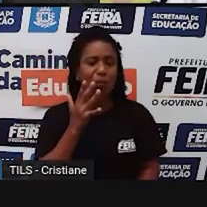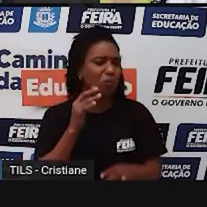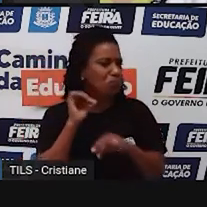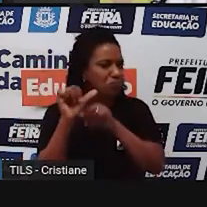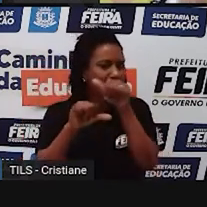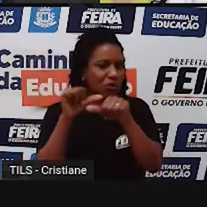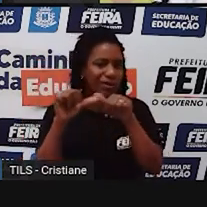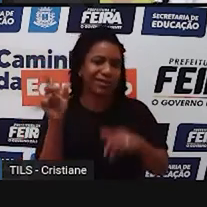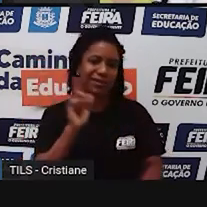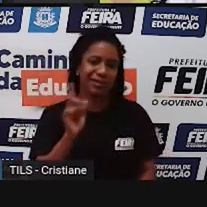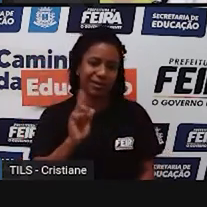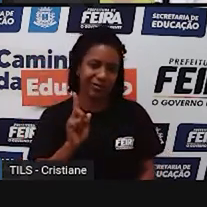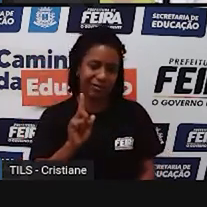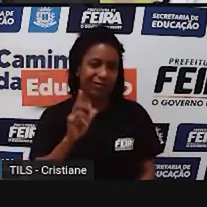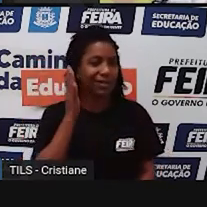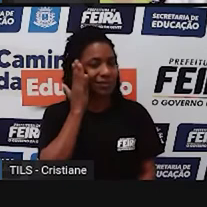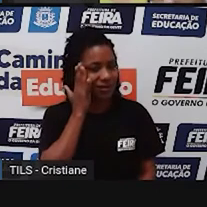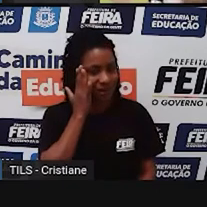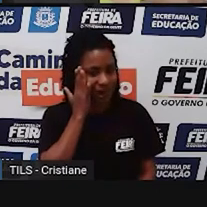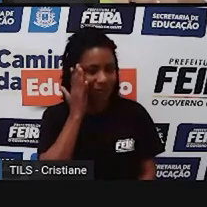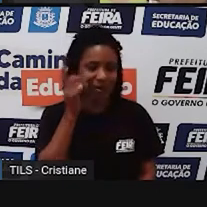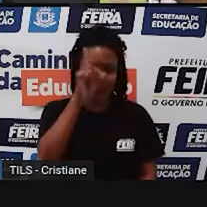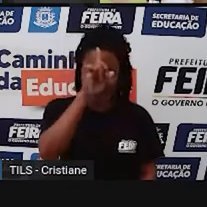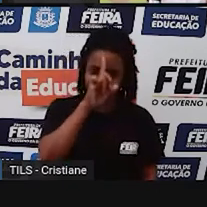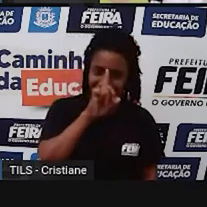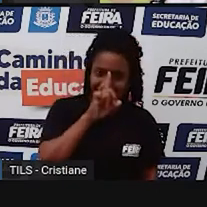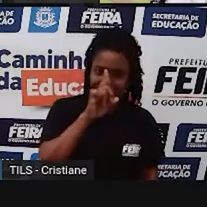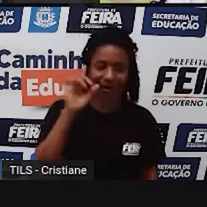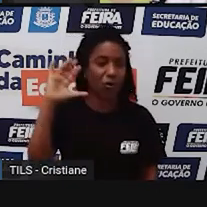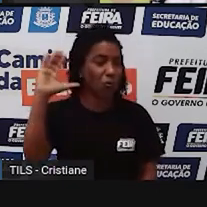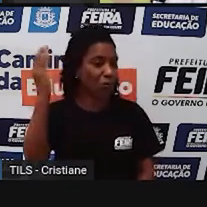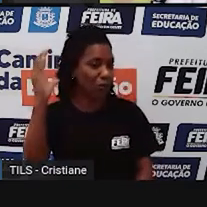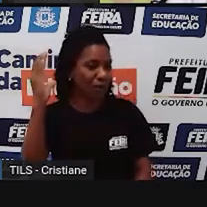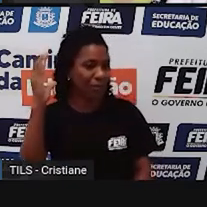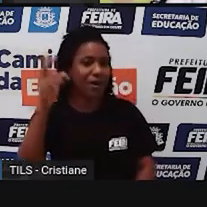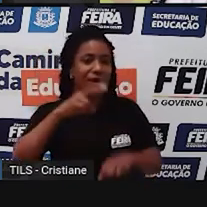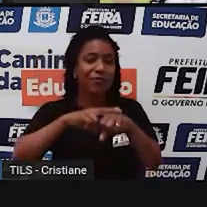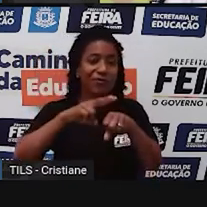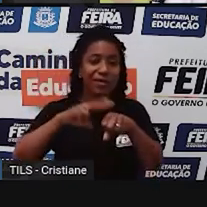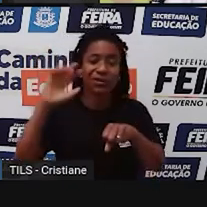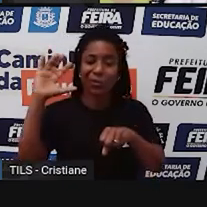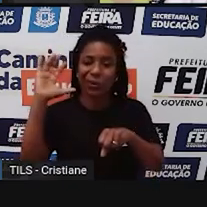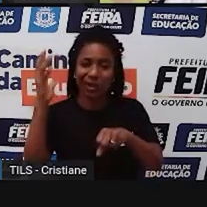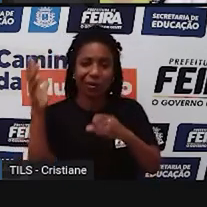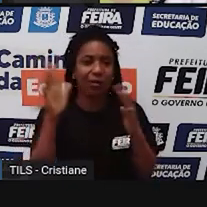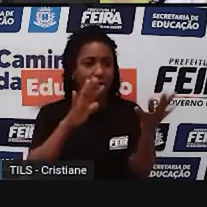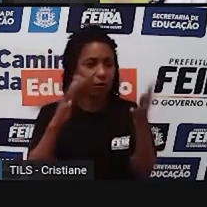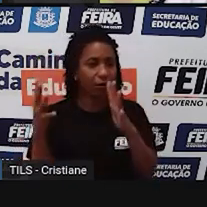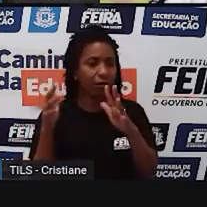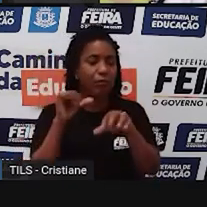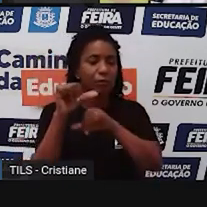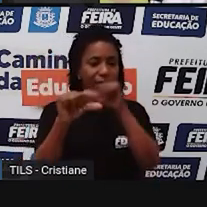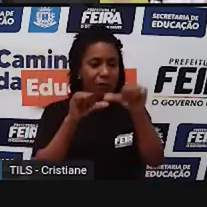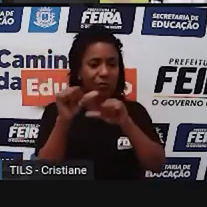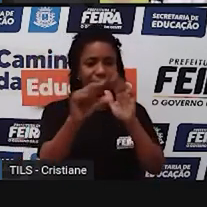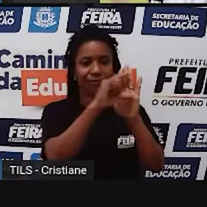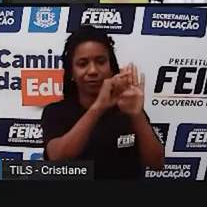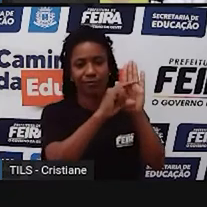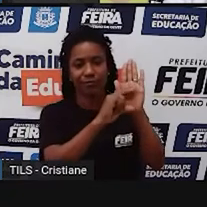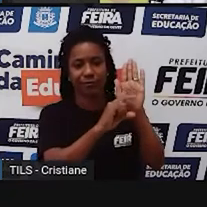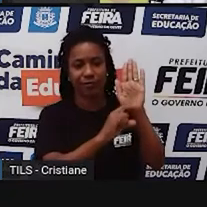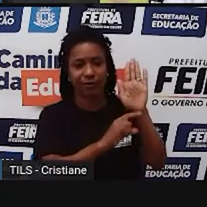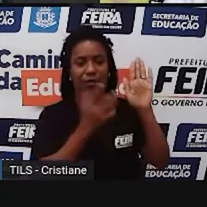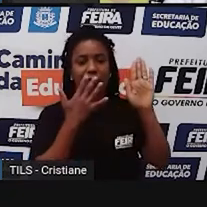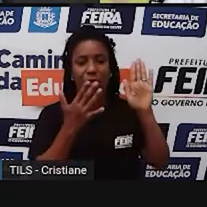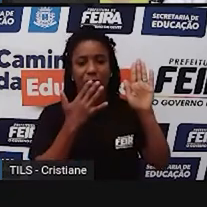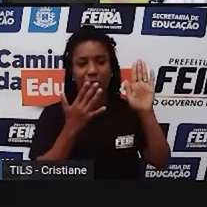ah, onde está a cor amarela é tal clima, onde está a cor verde é tal clima. e não serve só nesse aspecto aí, né? E aqui é uma